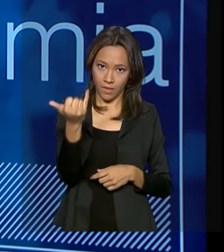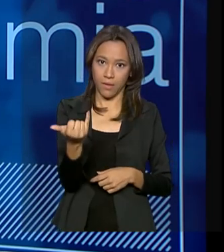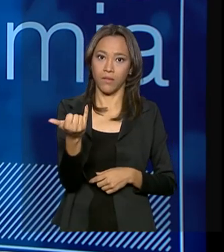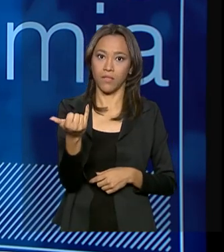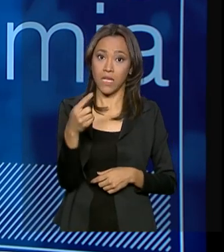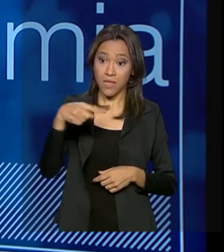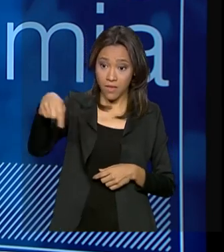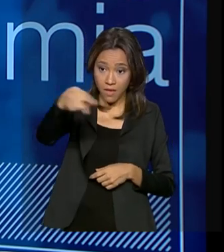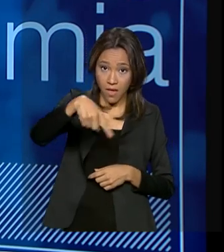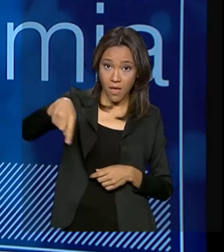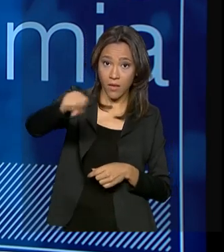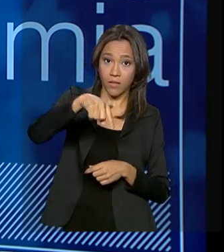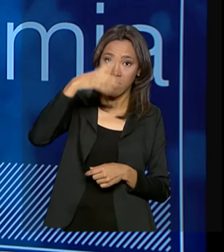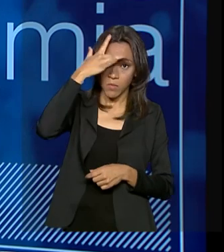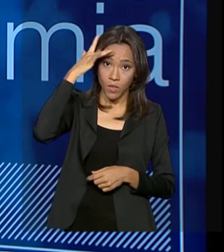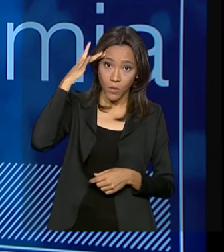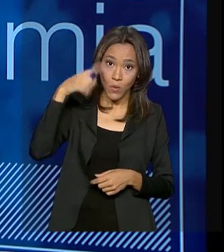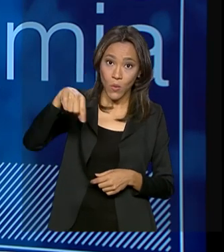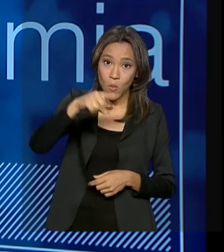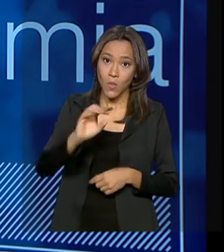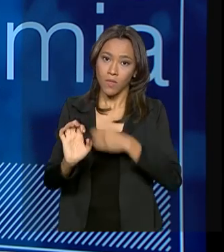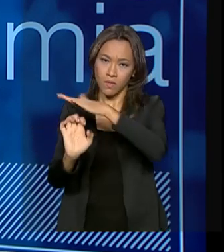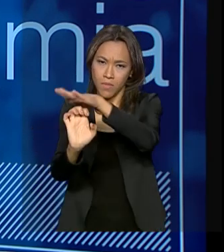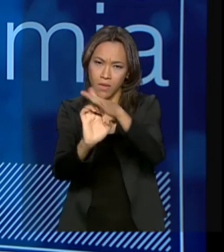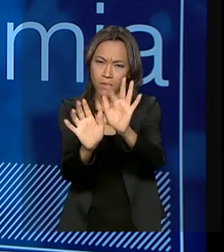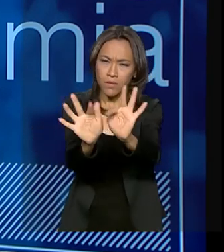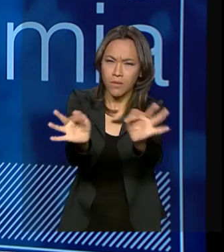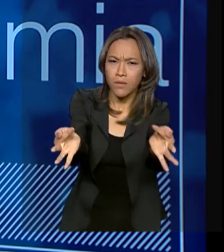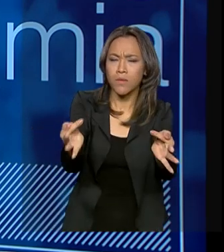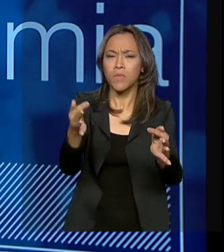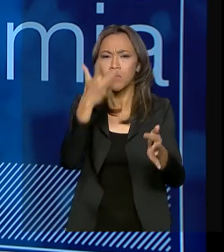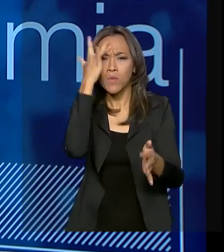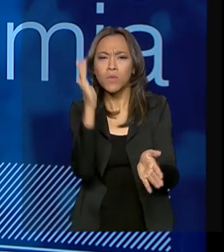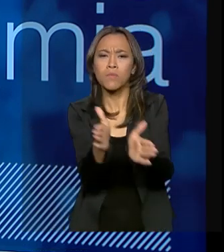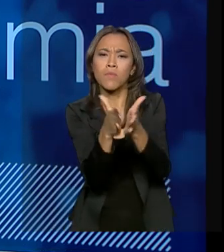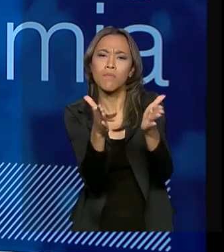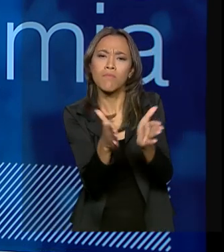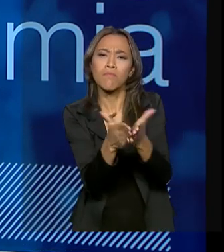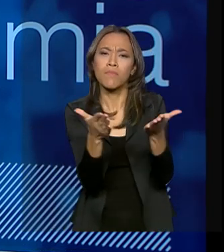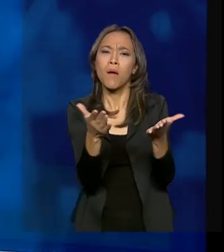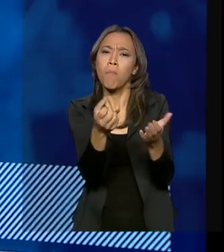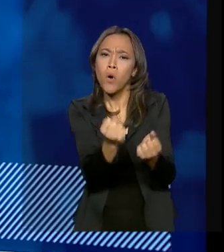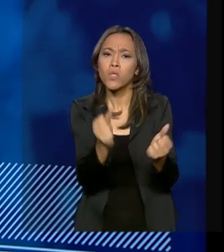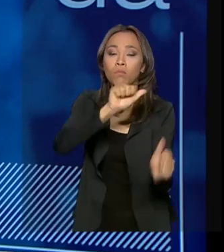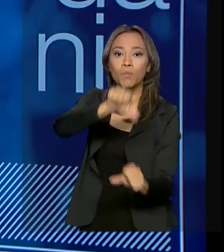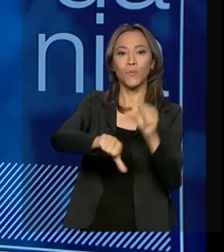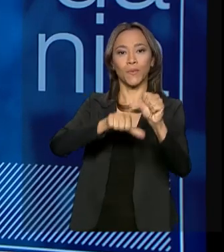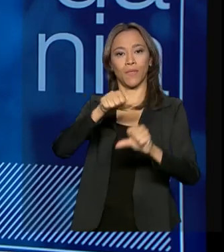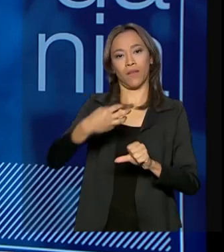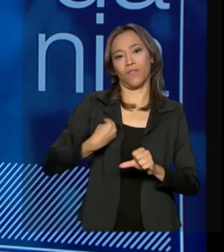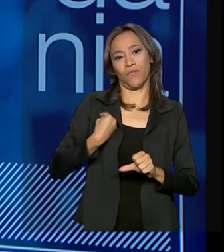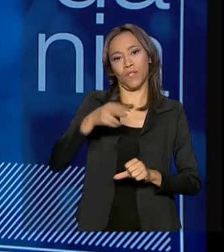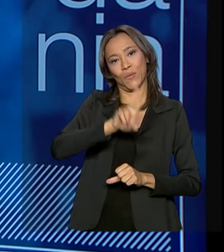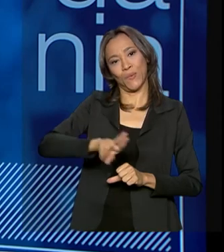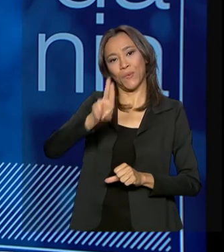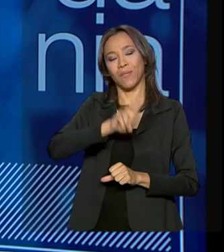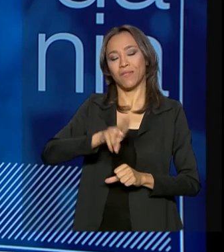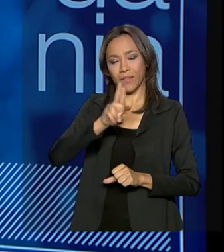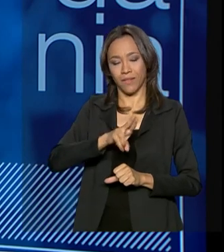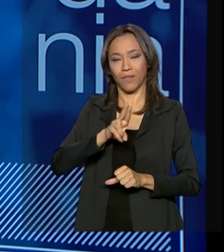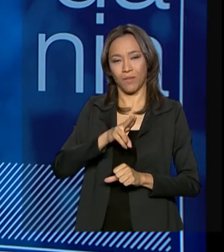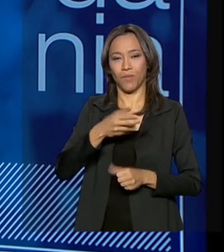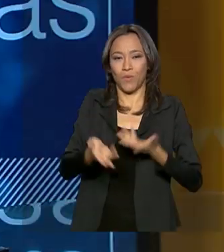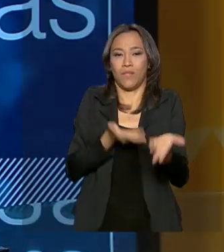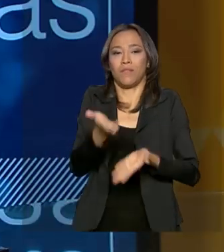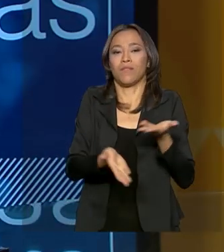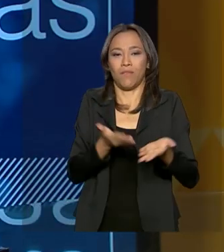que estas pessoas, microempresários e pessoas carentes, possam mudar de vida utilizando a caixa como instrumento financeiro.